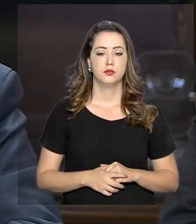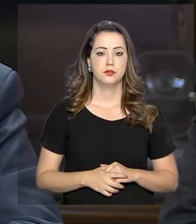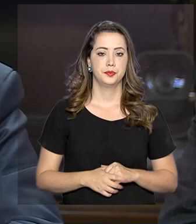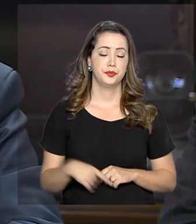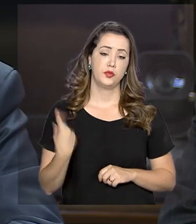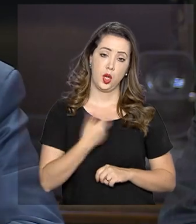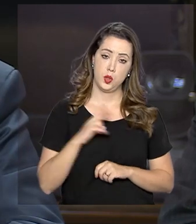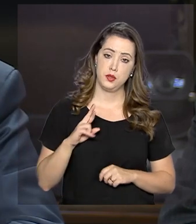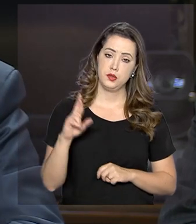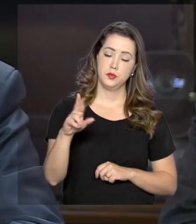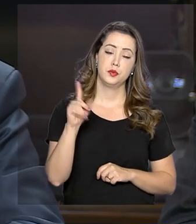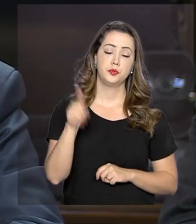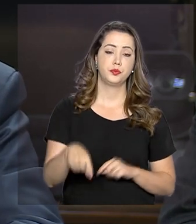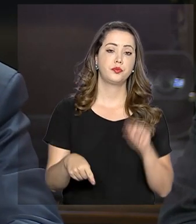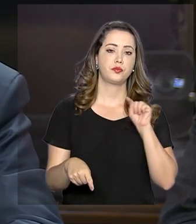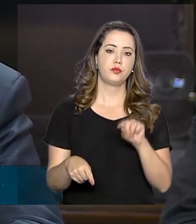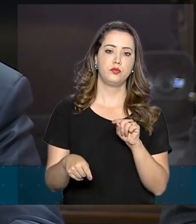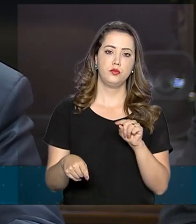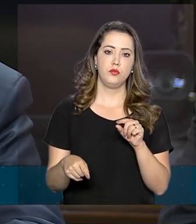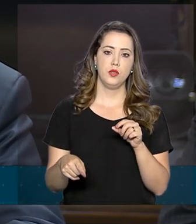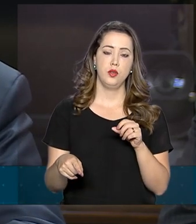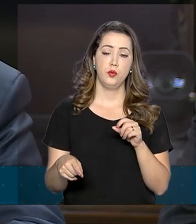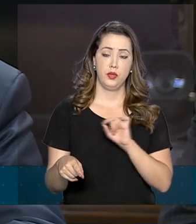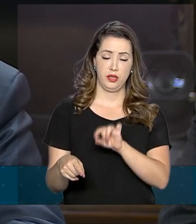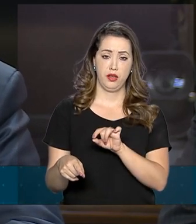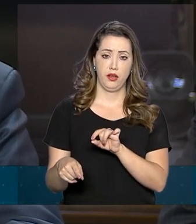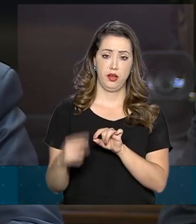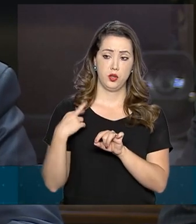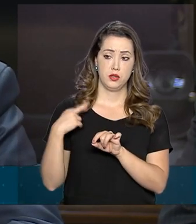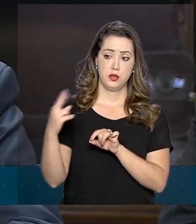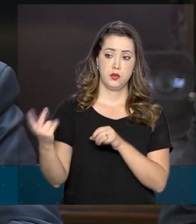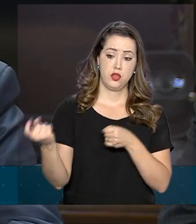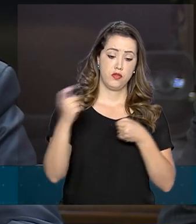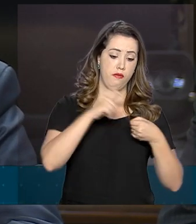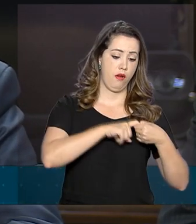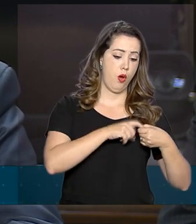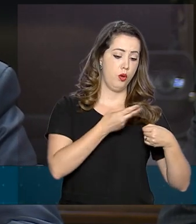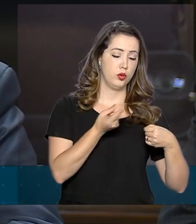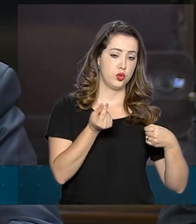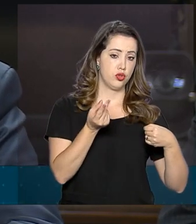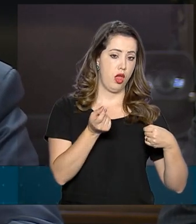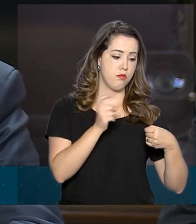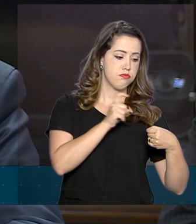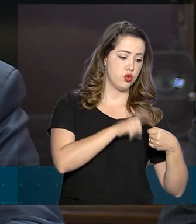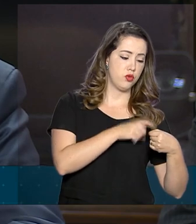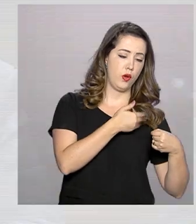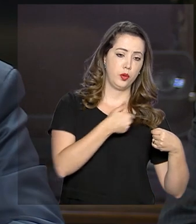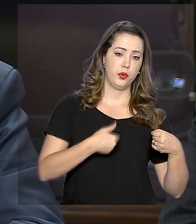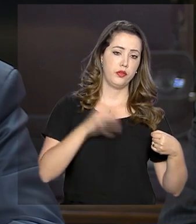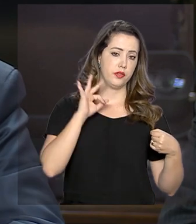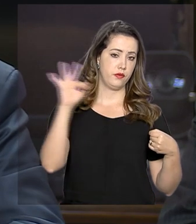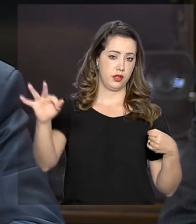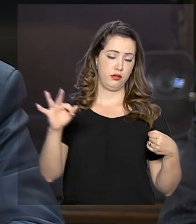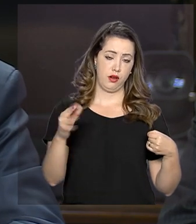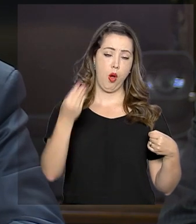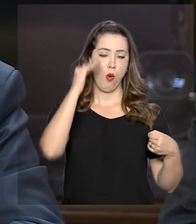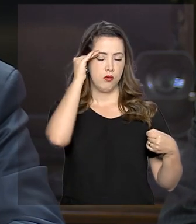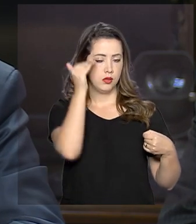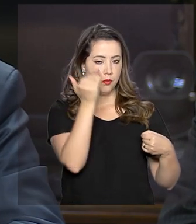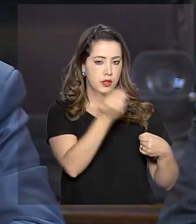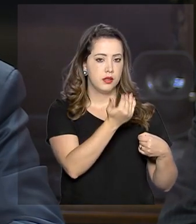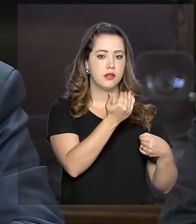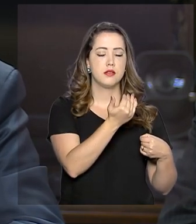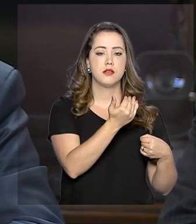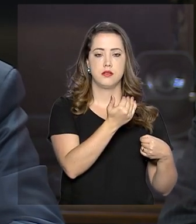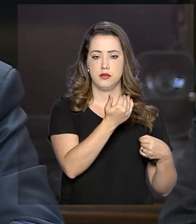Nossa responsabilidade é exatamente devolver esses recursos para a União. E dentro, inclusive, das exigências do